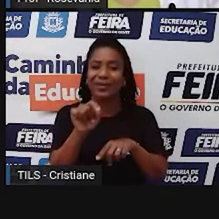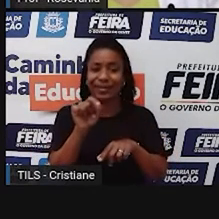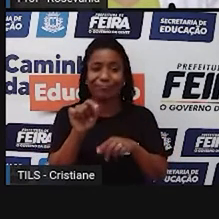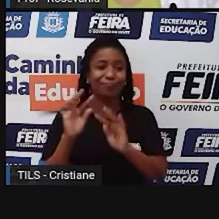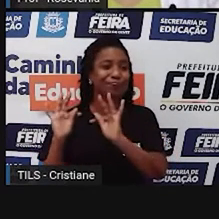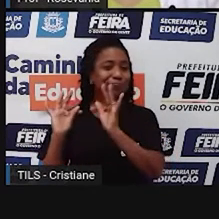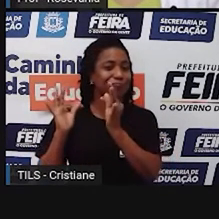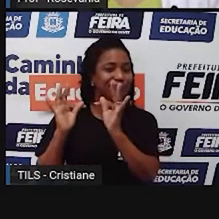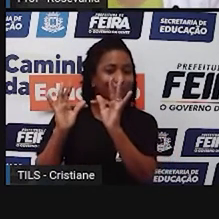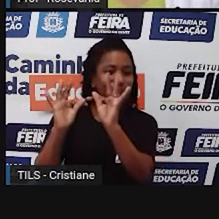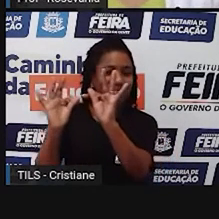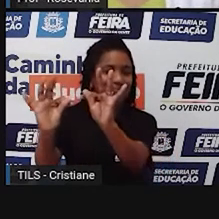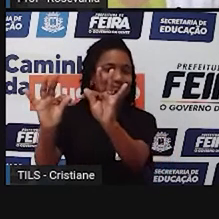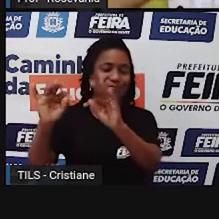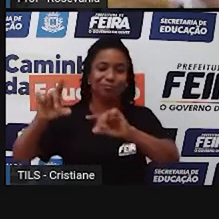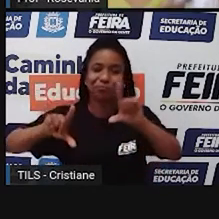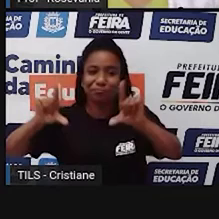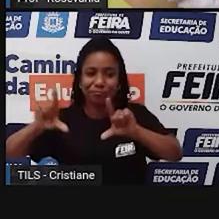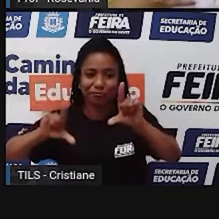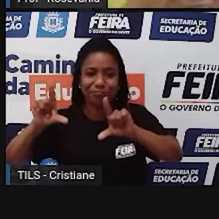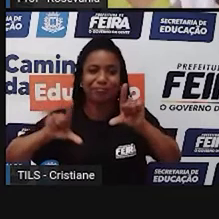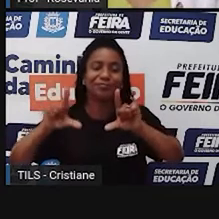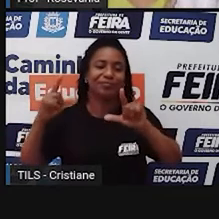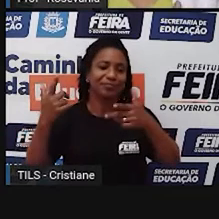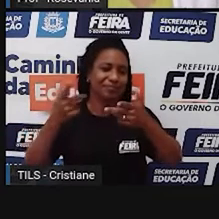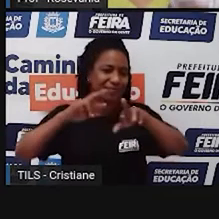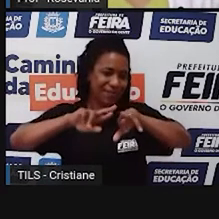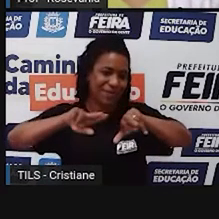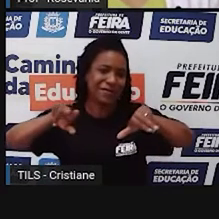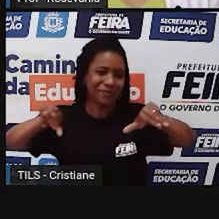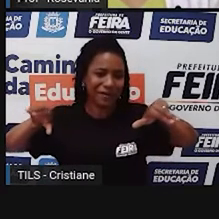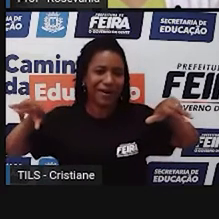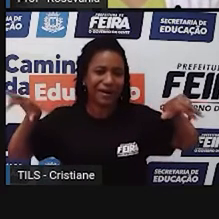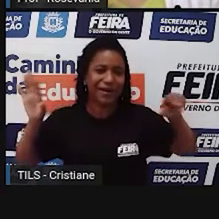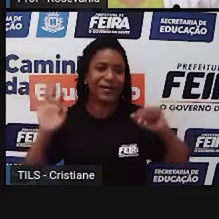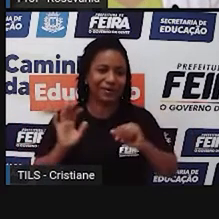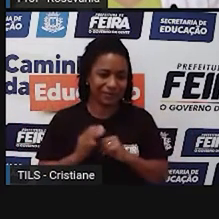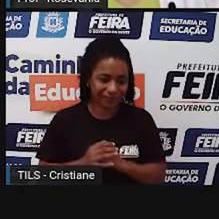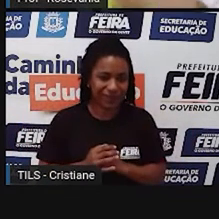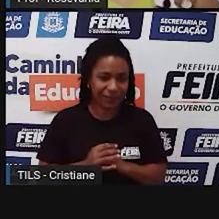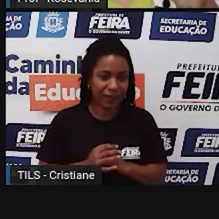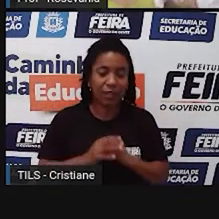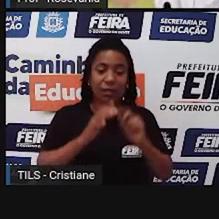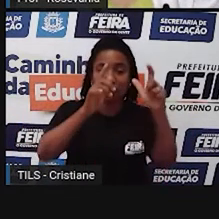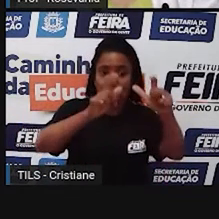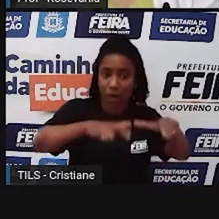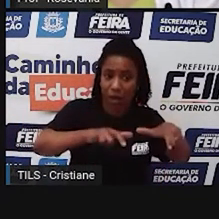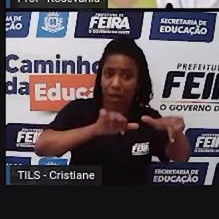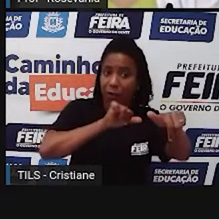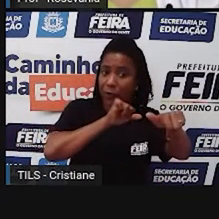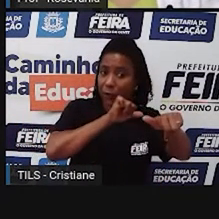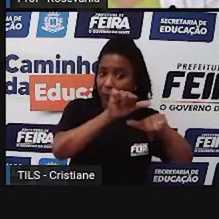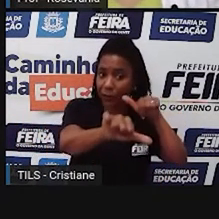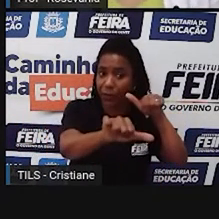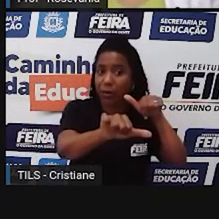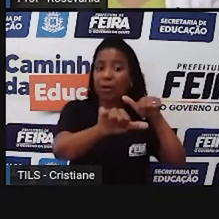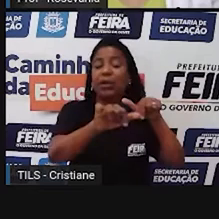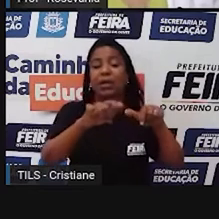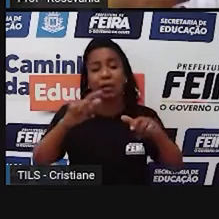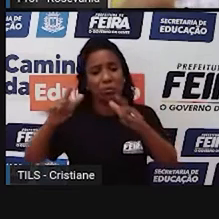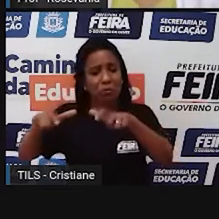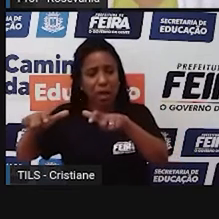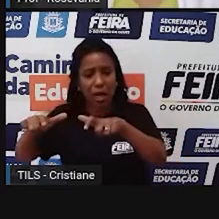gente vai tendo, vai convivendo com espaços não tão transformados assim e espaços totalmente transformados, com